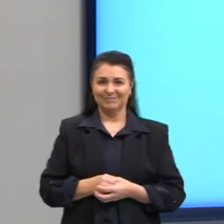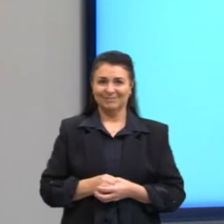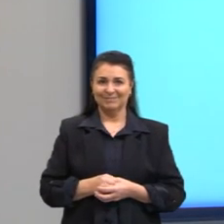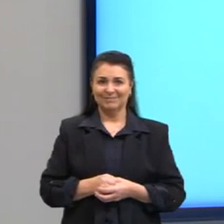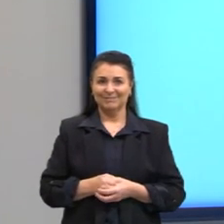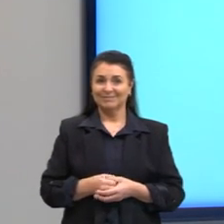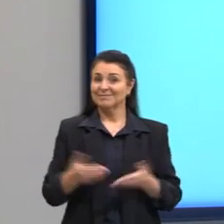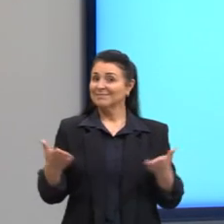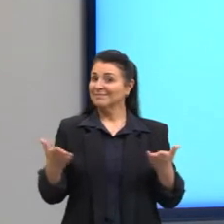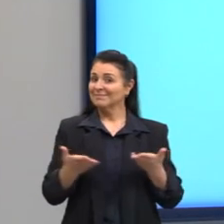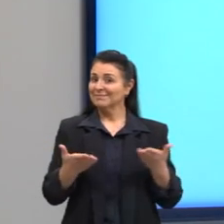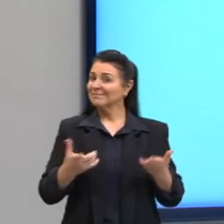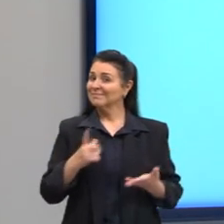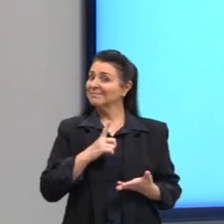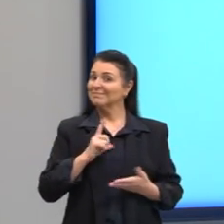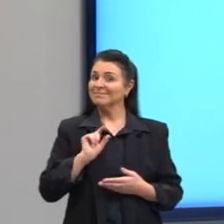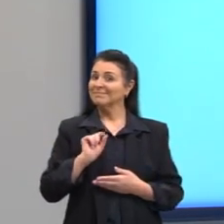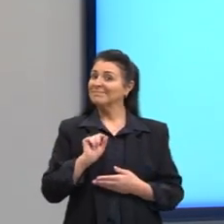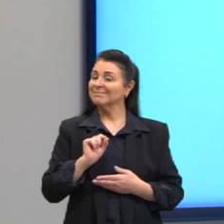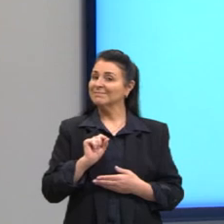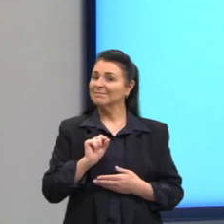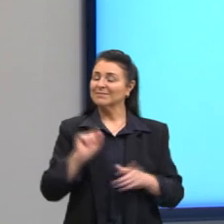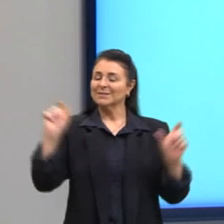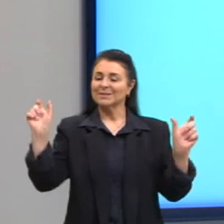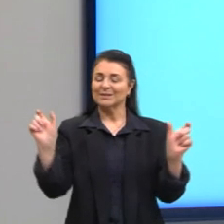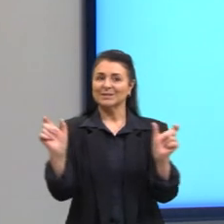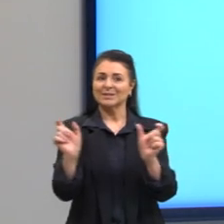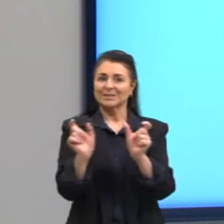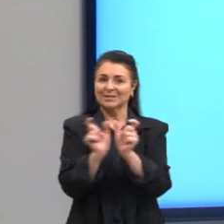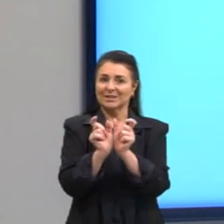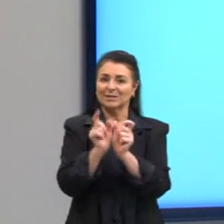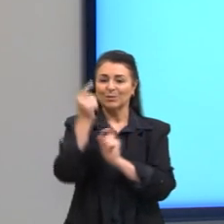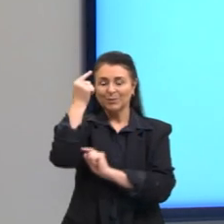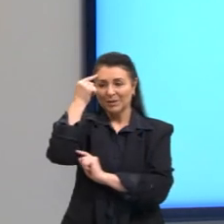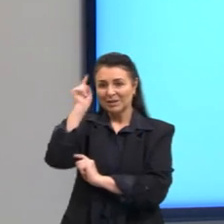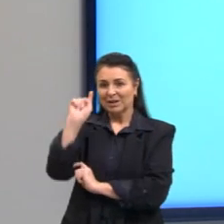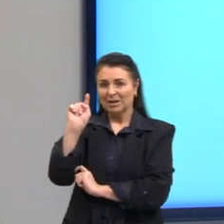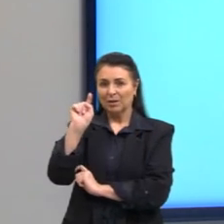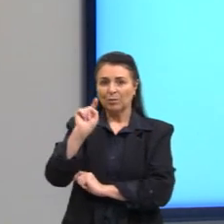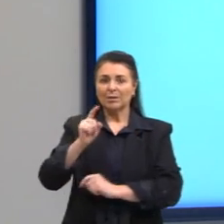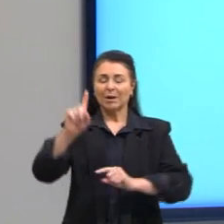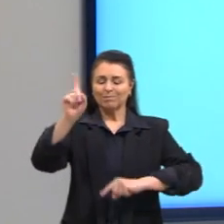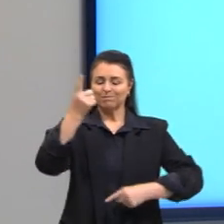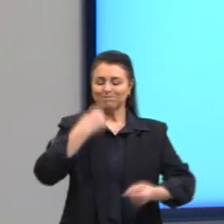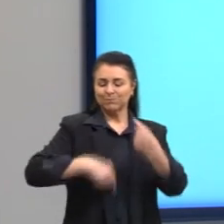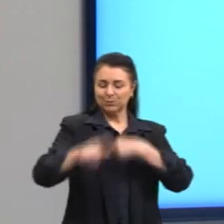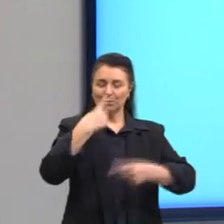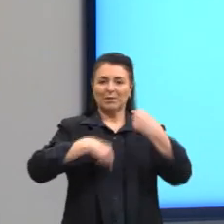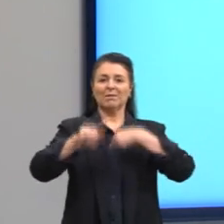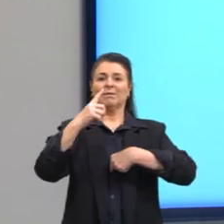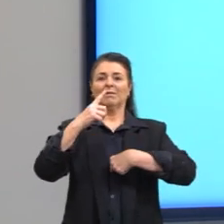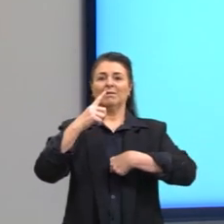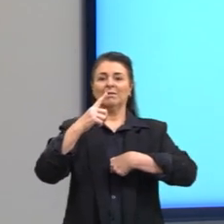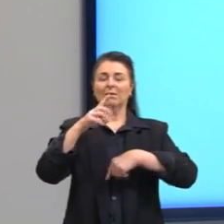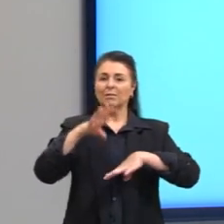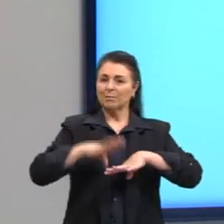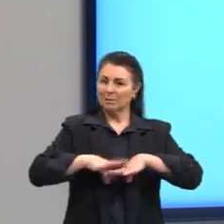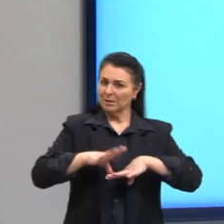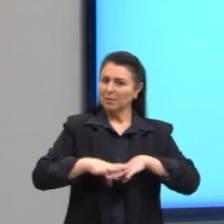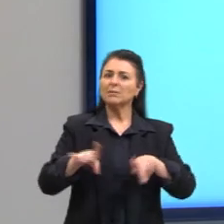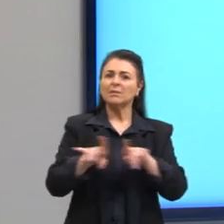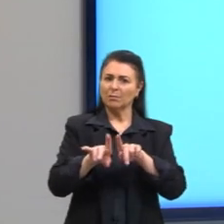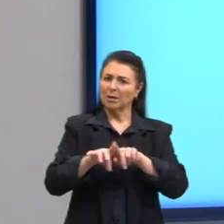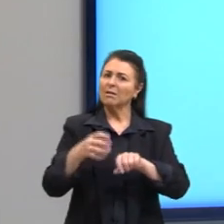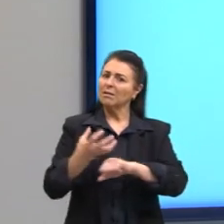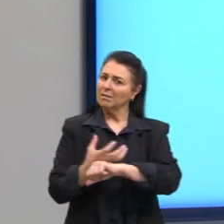Aqui, então, nós temos aqui uma frase, certo? Uma ideia de superação, ou seja, matemática também é um estado